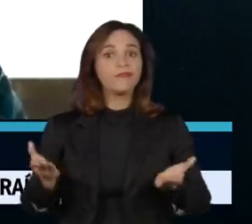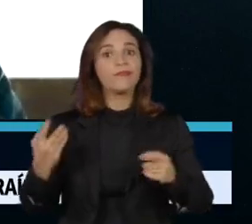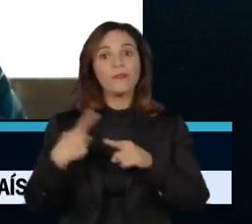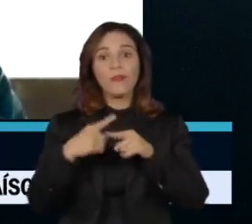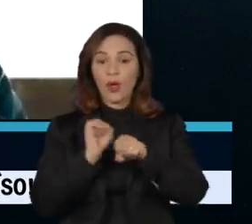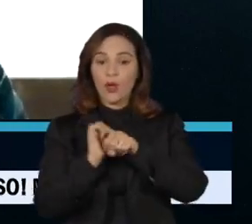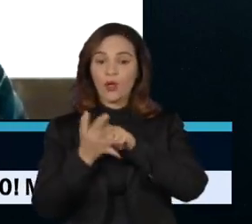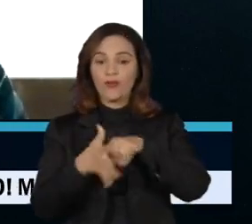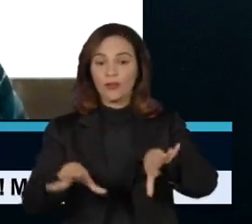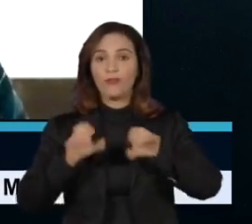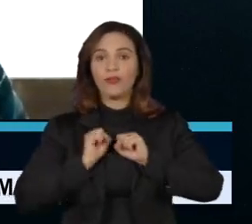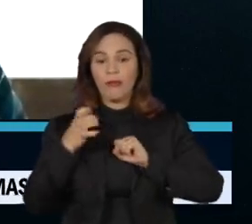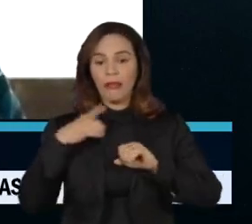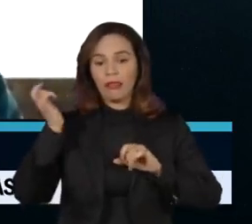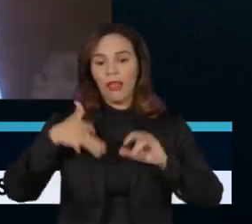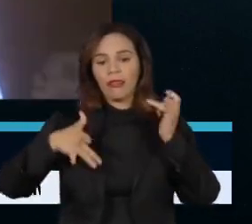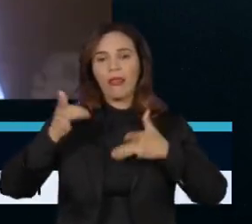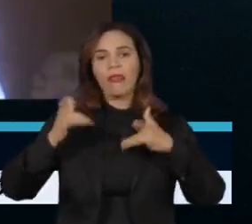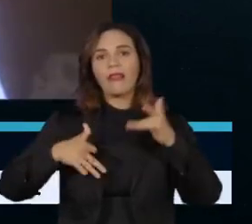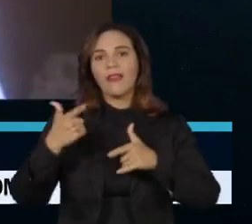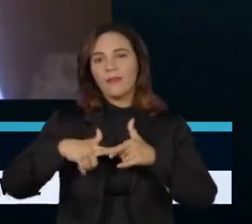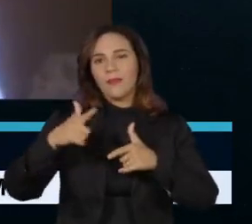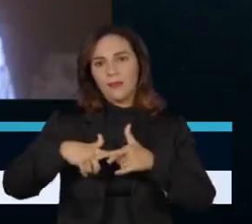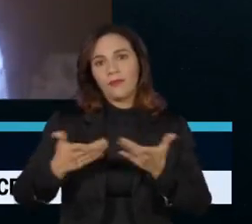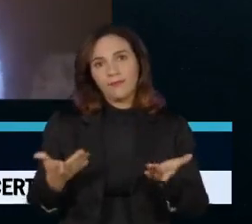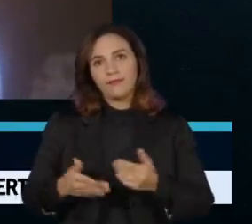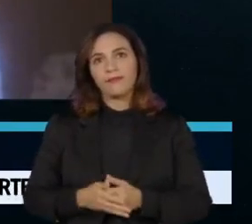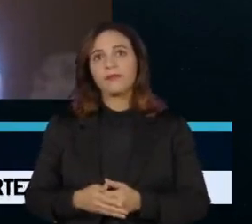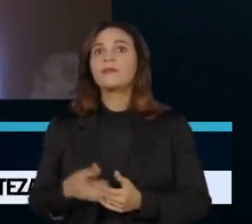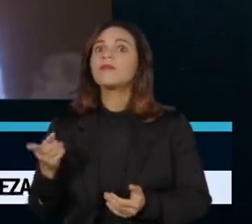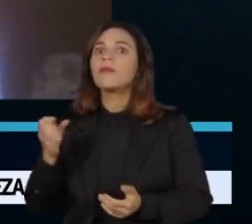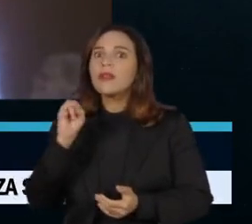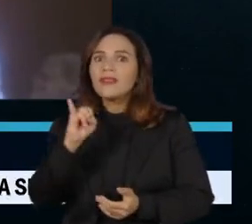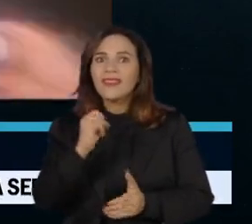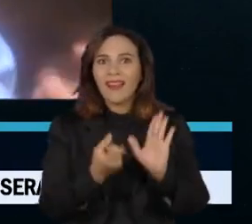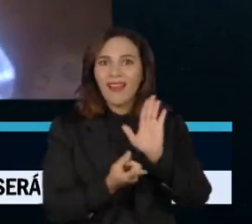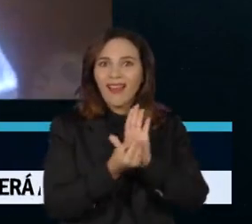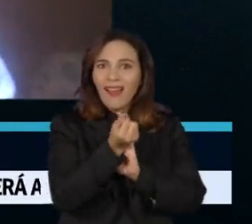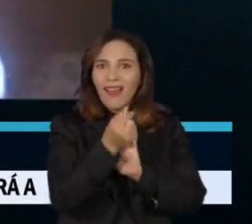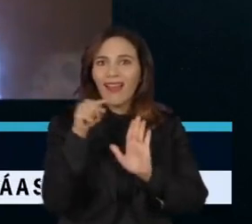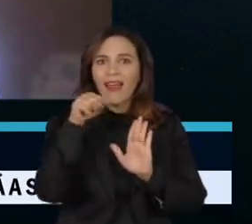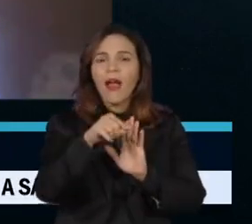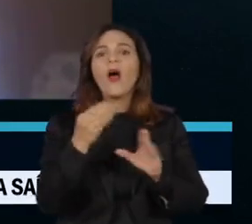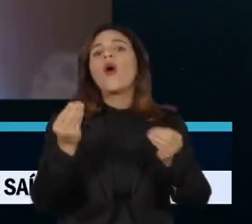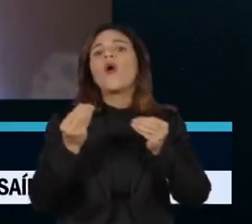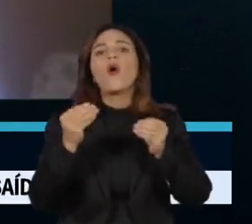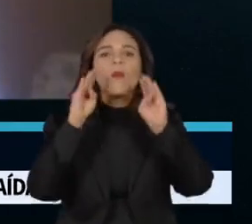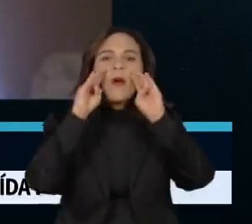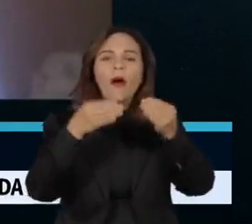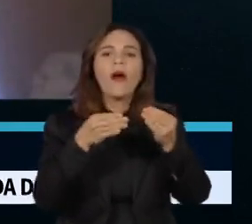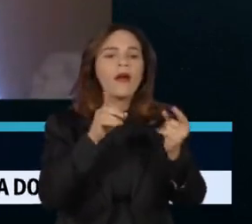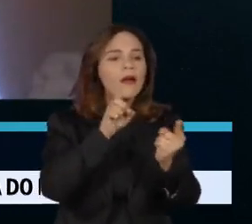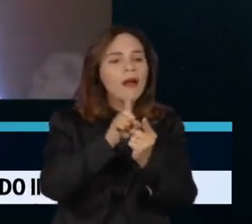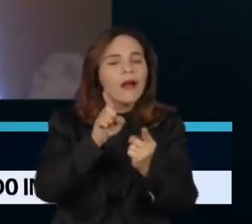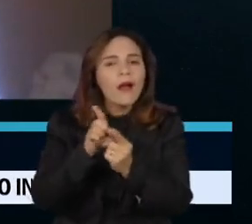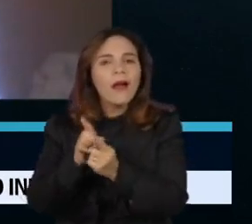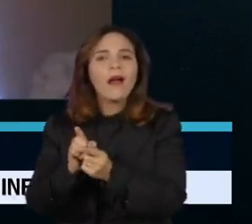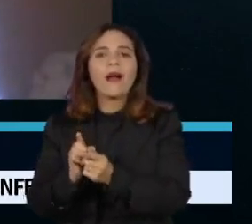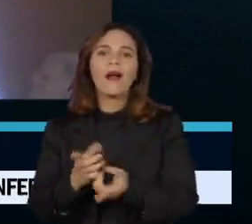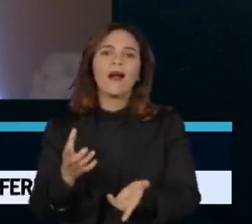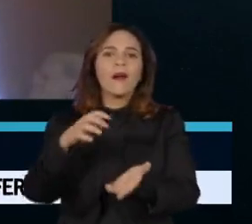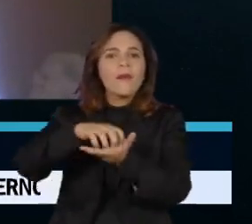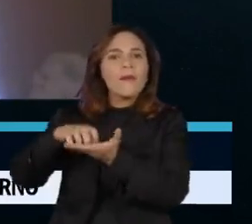-COVID, pós-pandemia. Essa situação inviabiliza que você continue, por exemplo, expandindo a atenção primária. Ela afeta